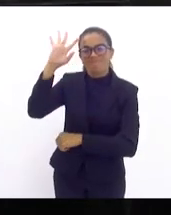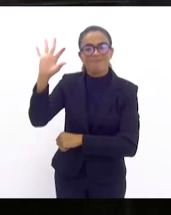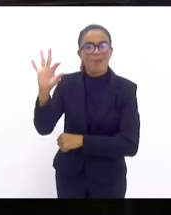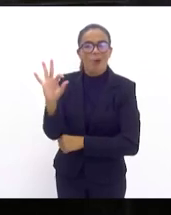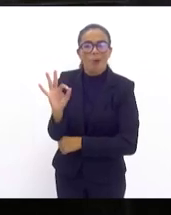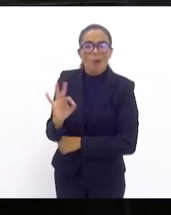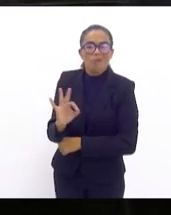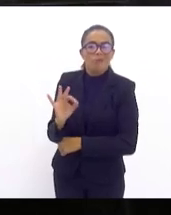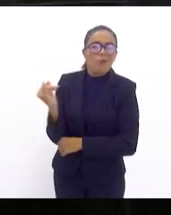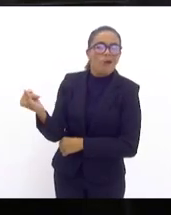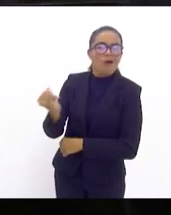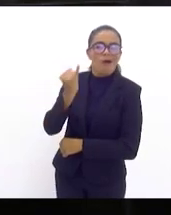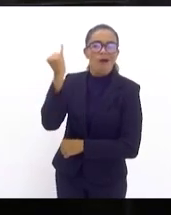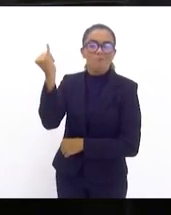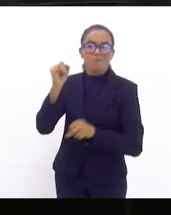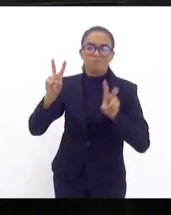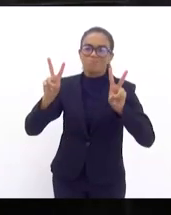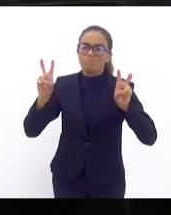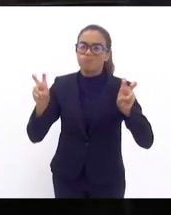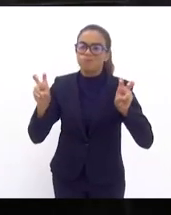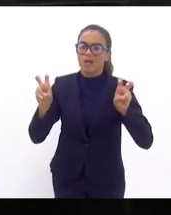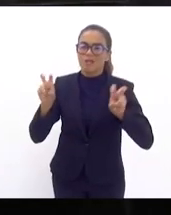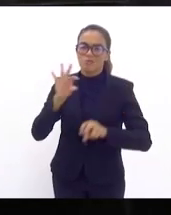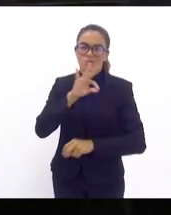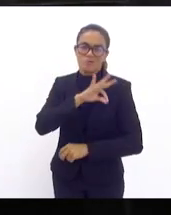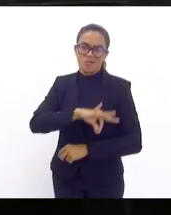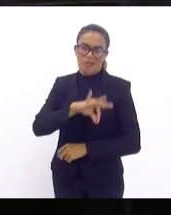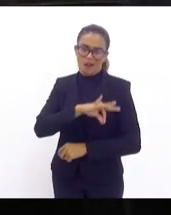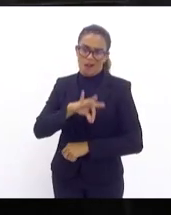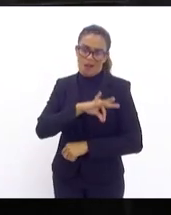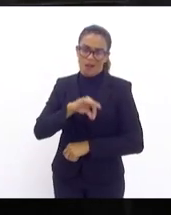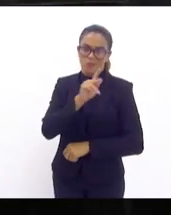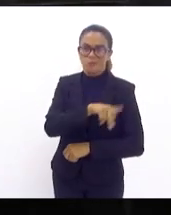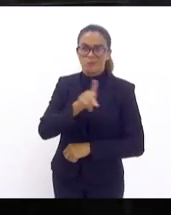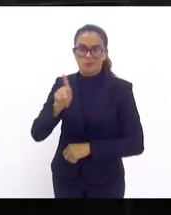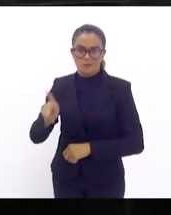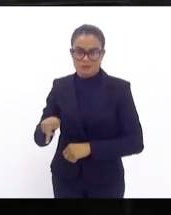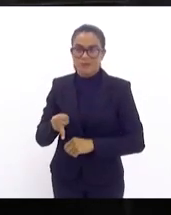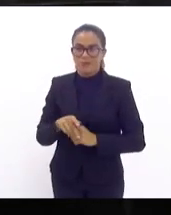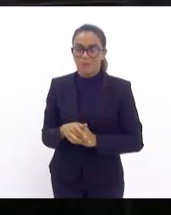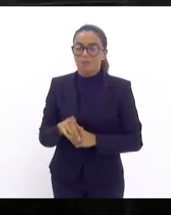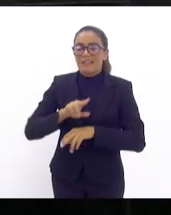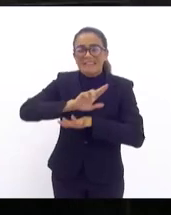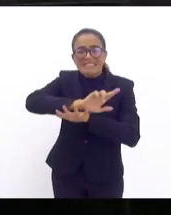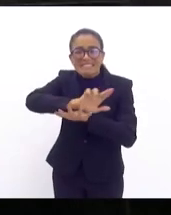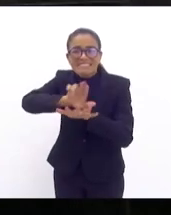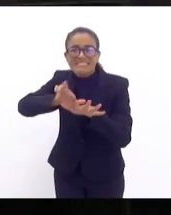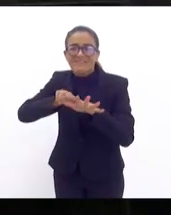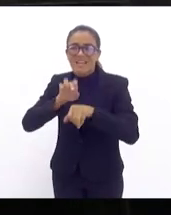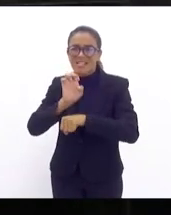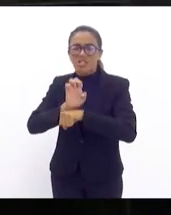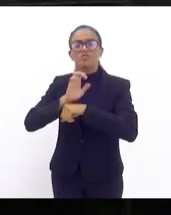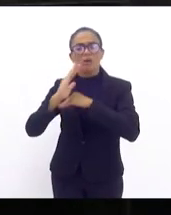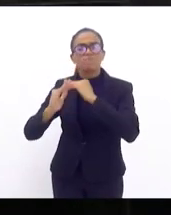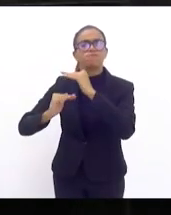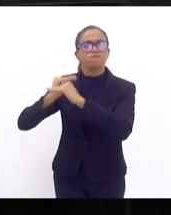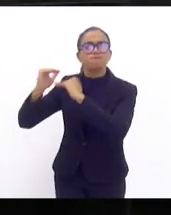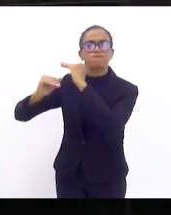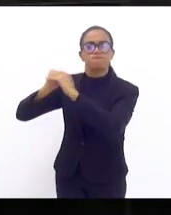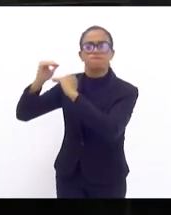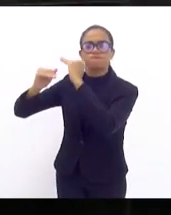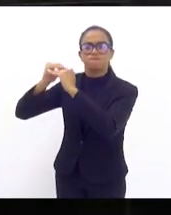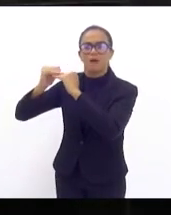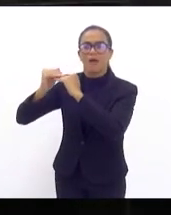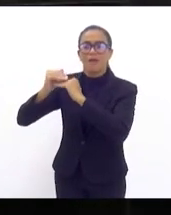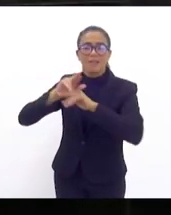importância dessa pauta. E é uma pauta que diversos Estados vêm avançando, que diversos